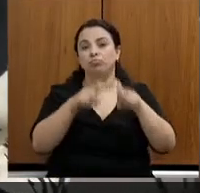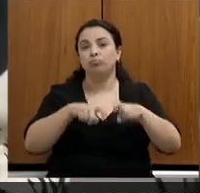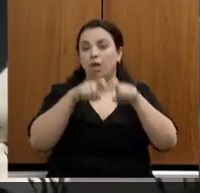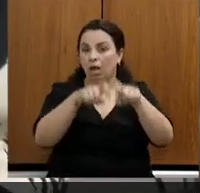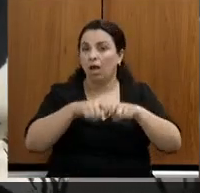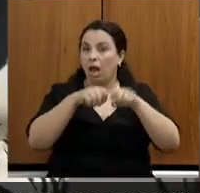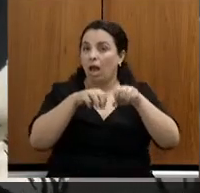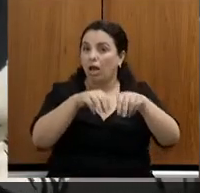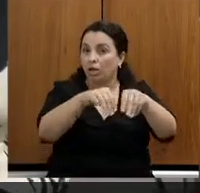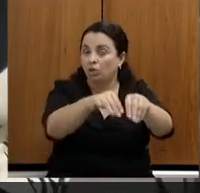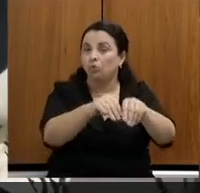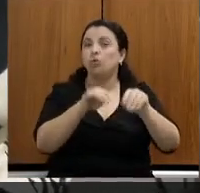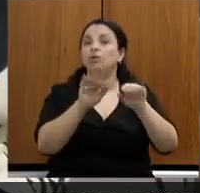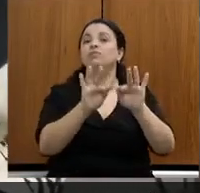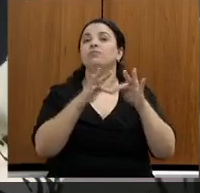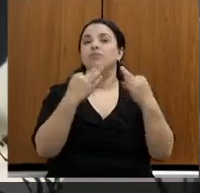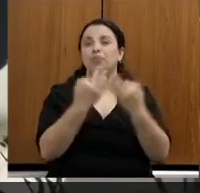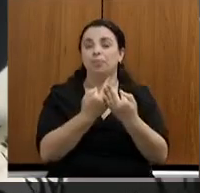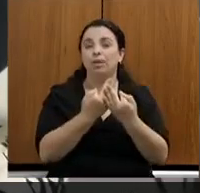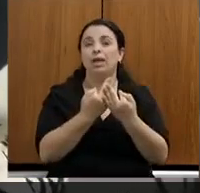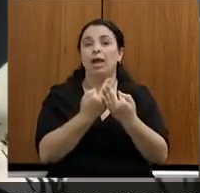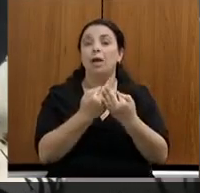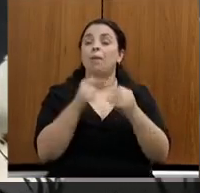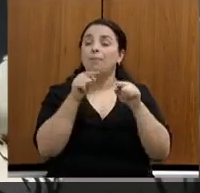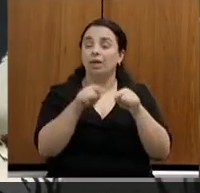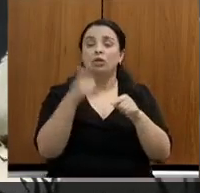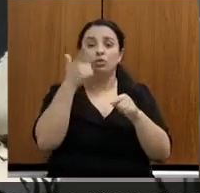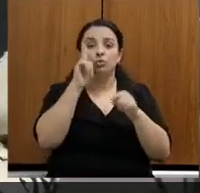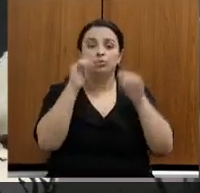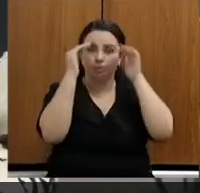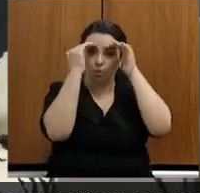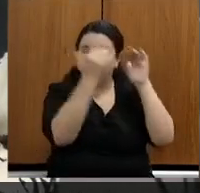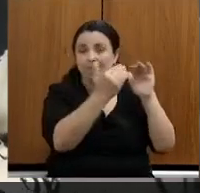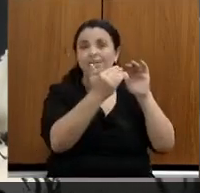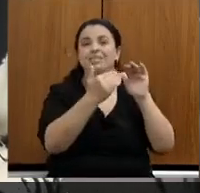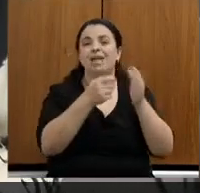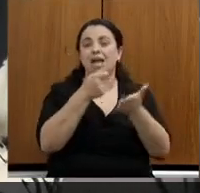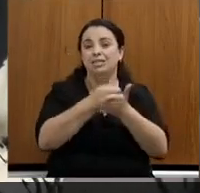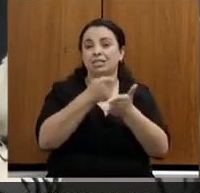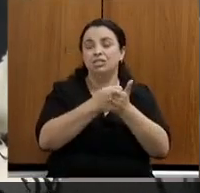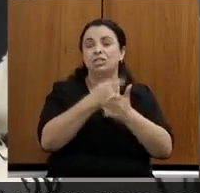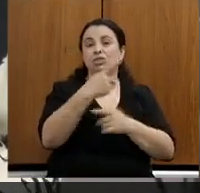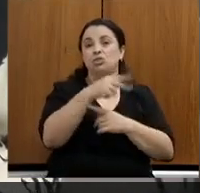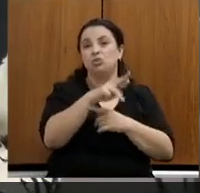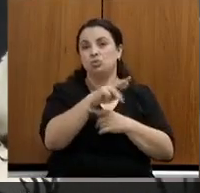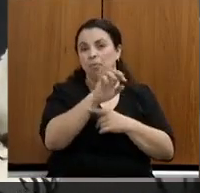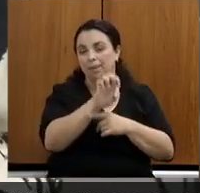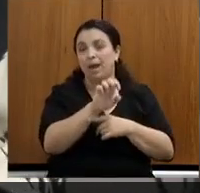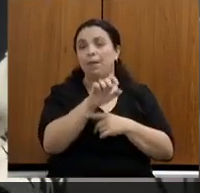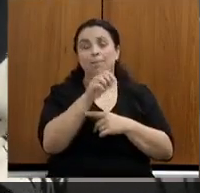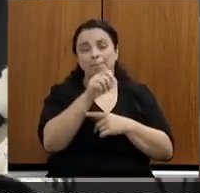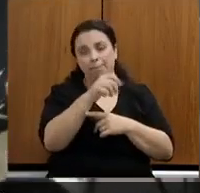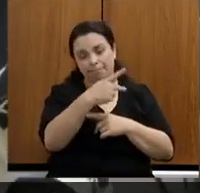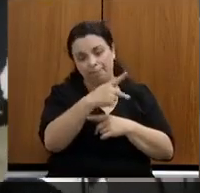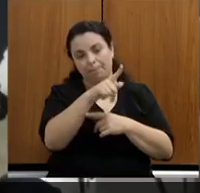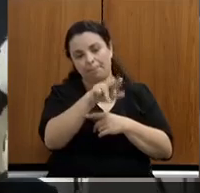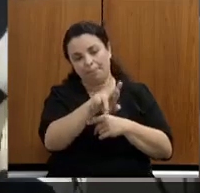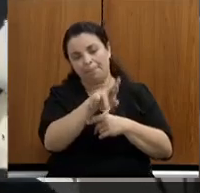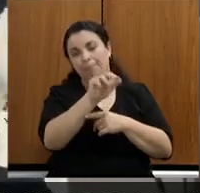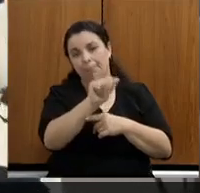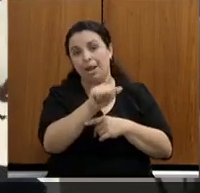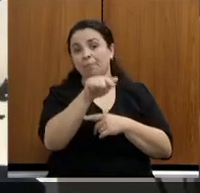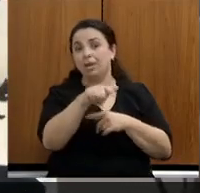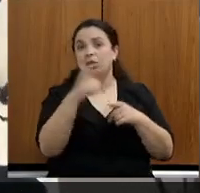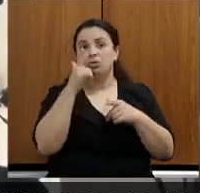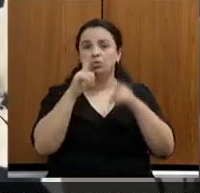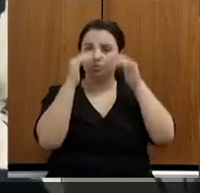suas áreas, exigência do PRA para que eles possam estar regulares e também para que a gente possa atingir a neutralidade